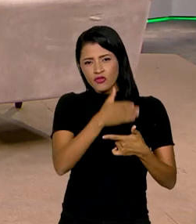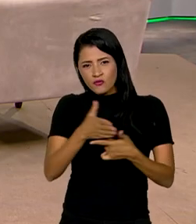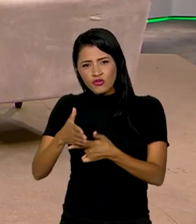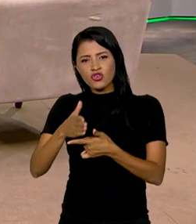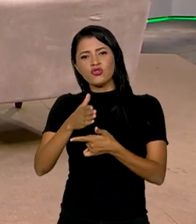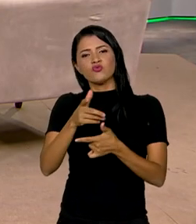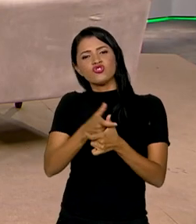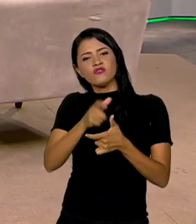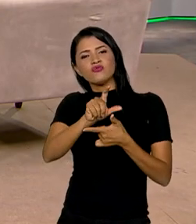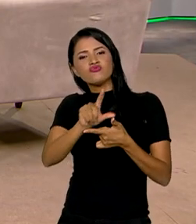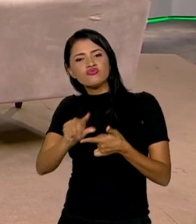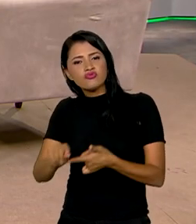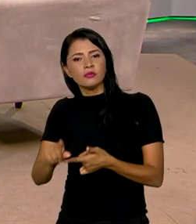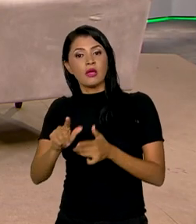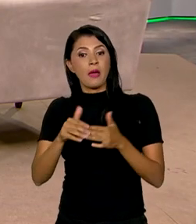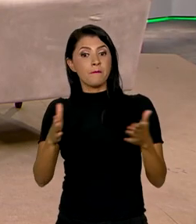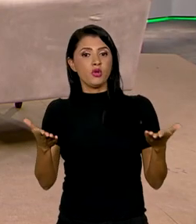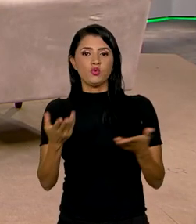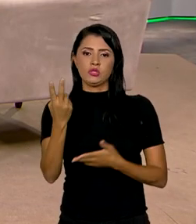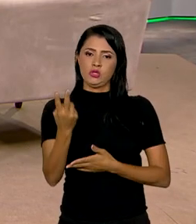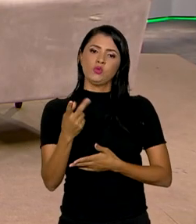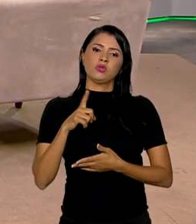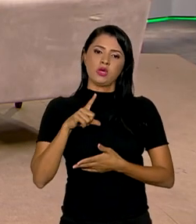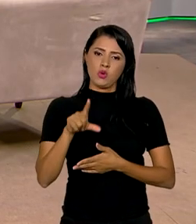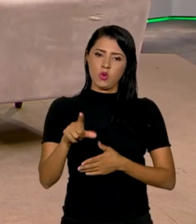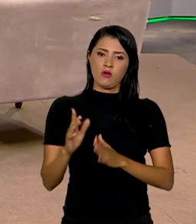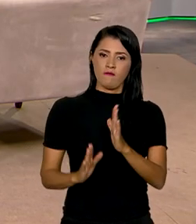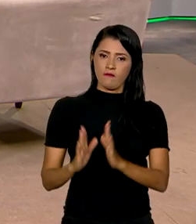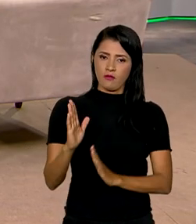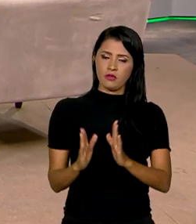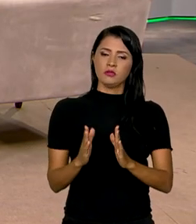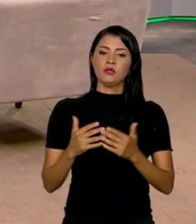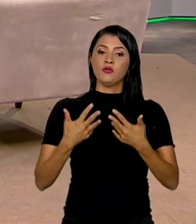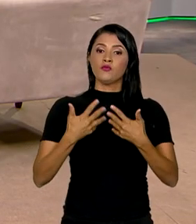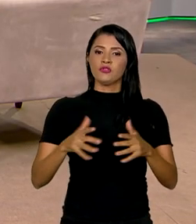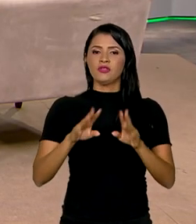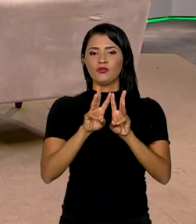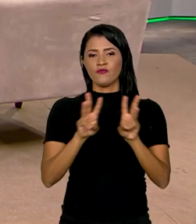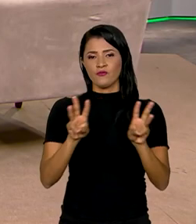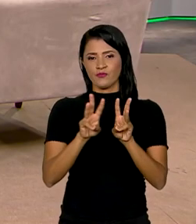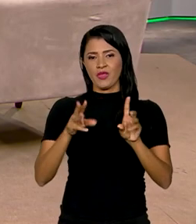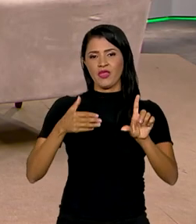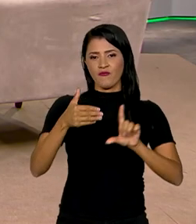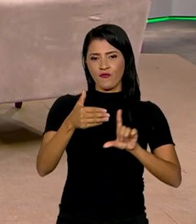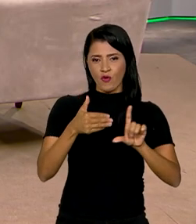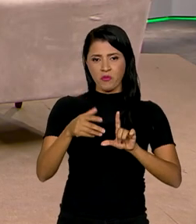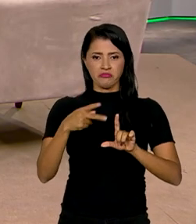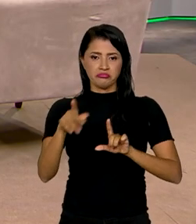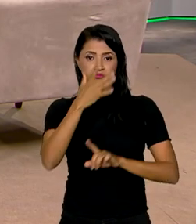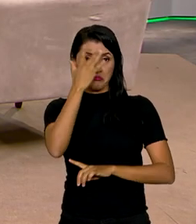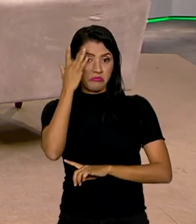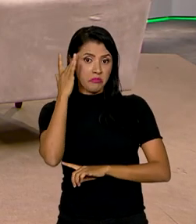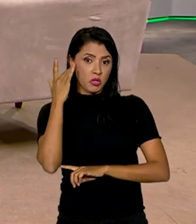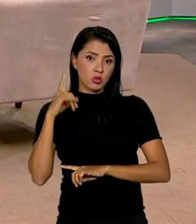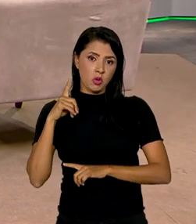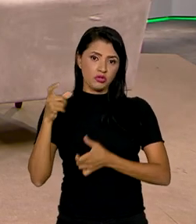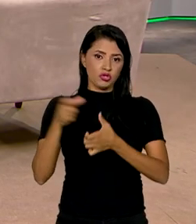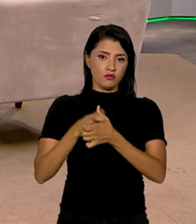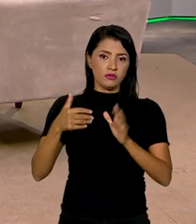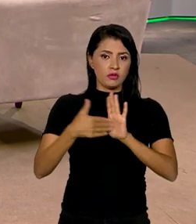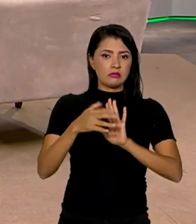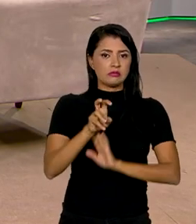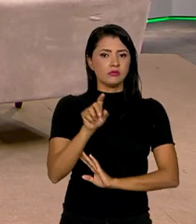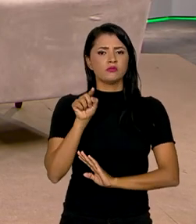que nesta semana abriu a segunda fase com a entrada em funcionamento da plataforma virtual, onde os consumidores com dívidas de até